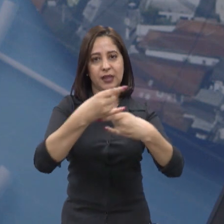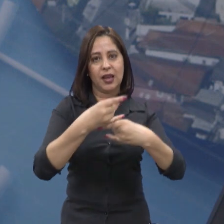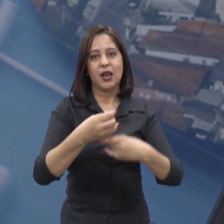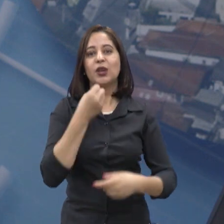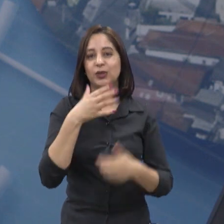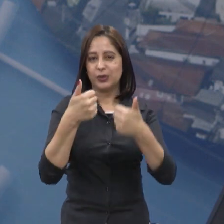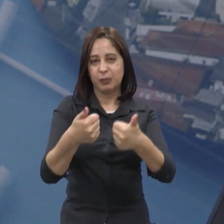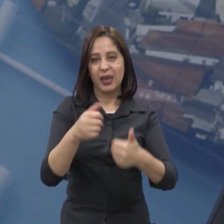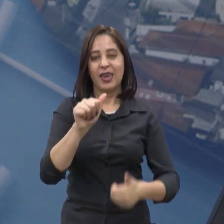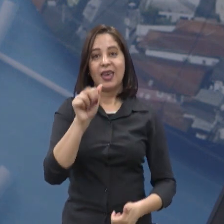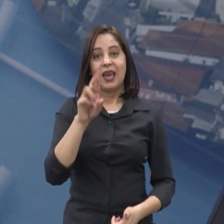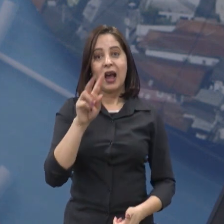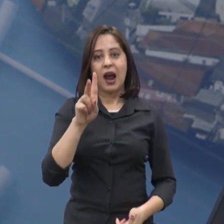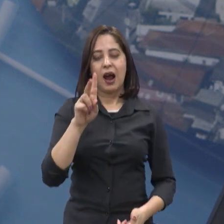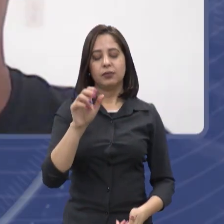bem, Arthur? Seja muito bem-vindo.